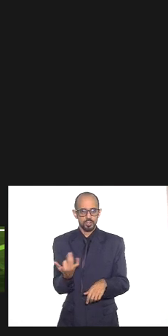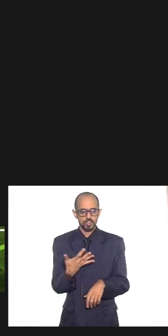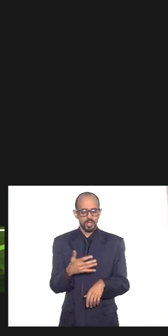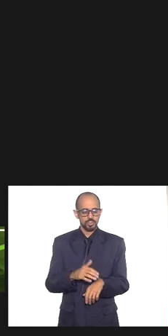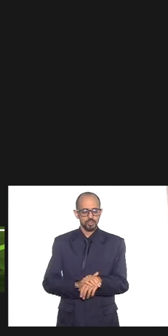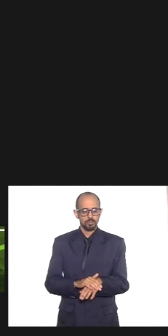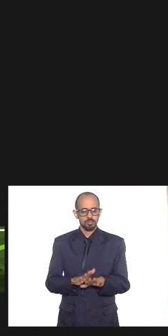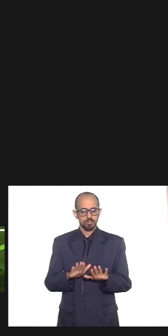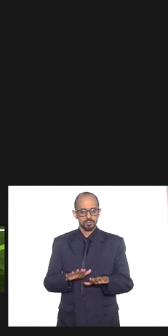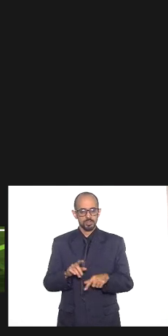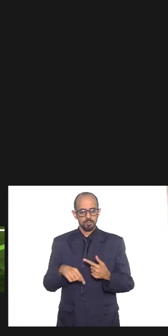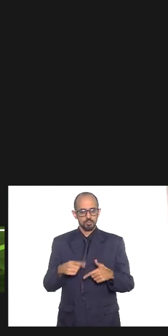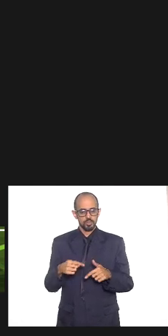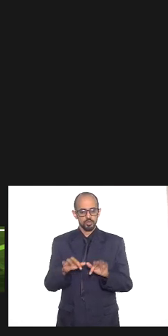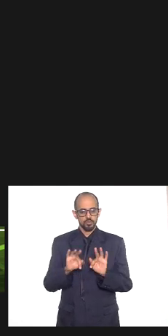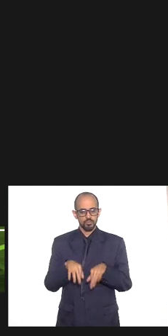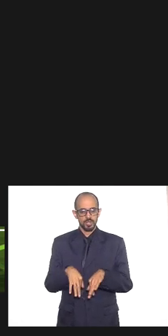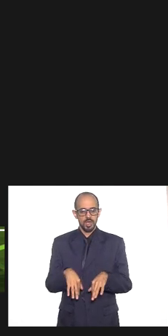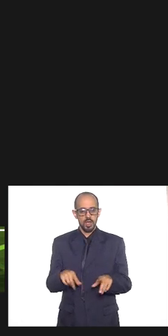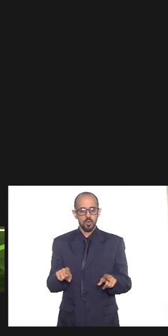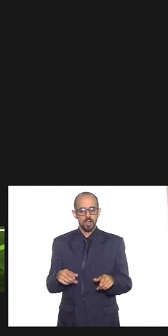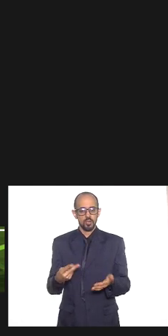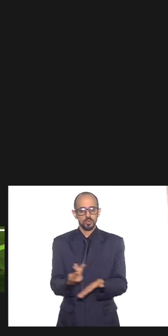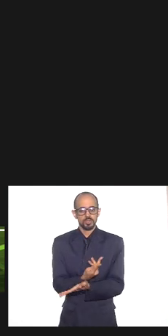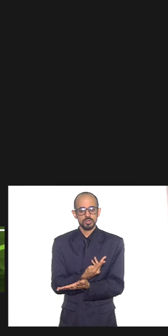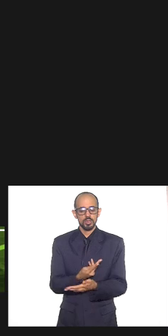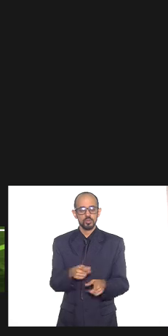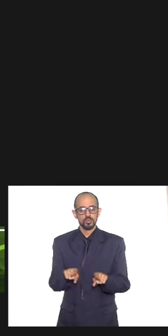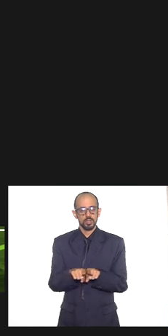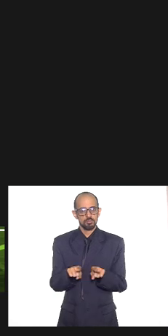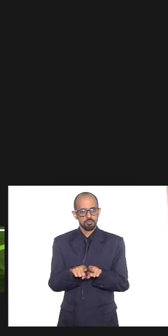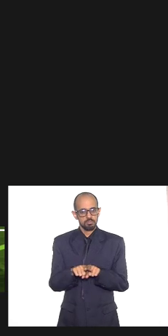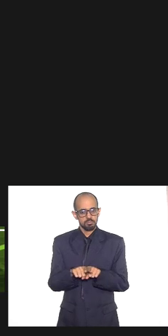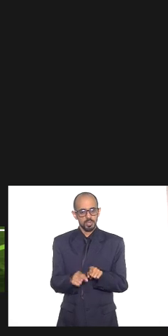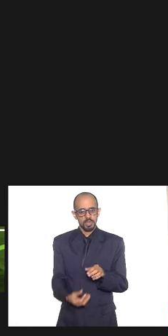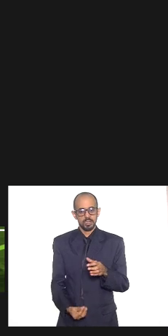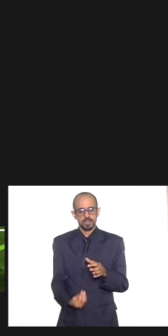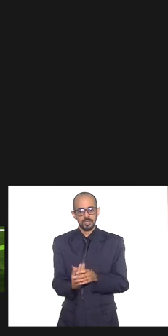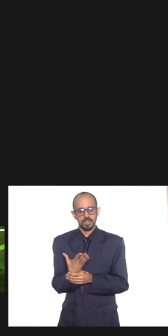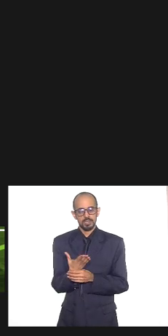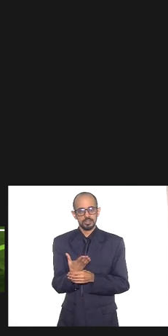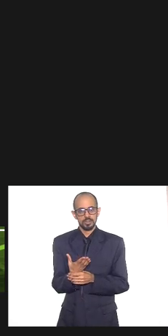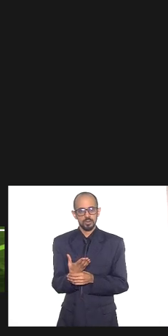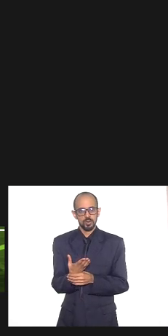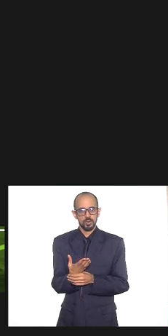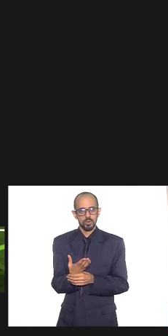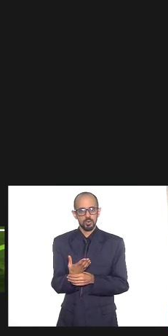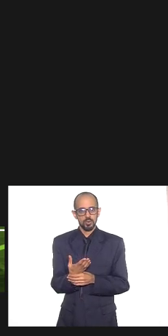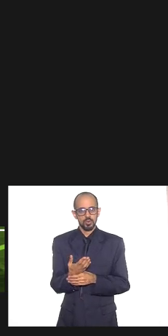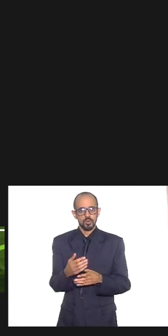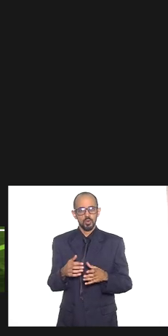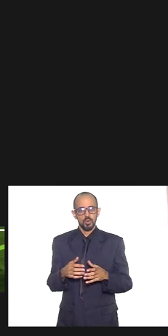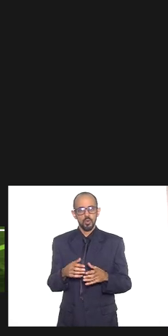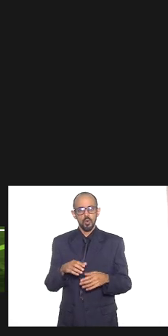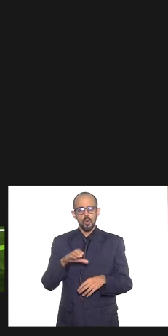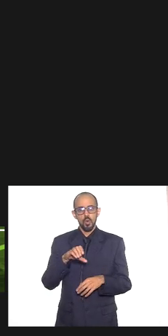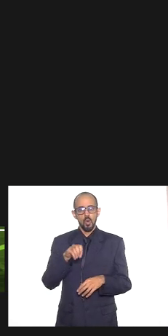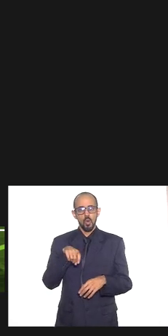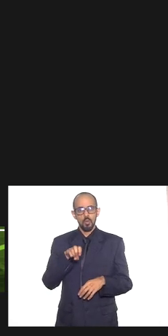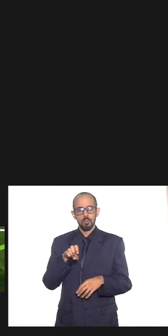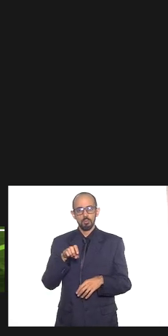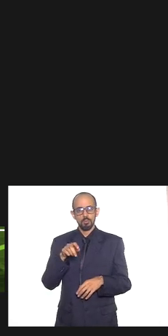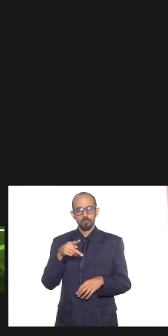final já posterior vem o fato novo que é o que? o surgimento do entre aspas complexo de Israel quando